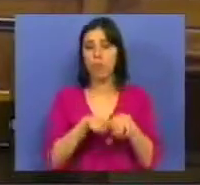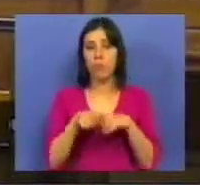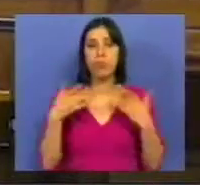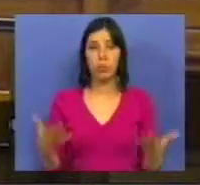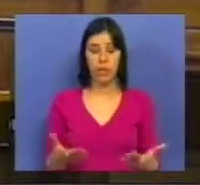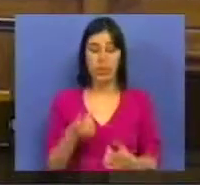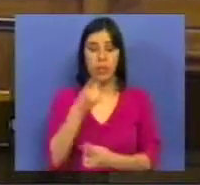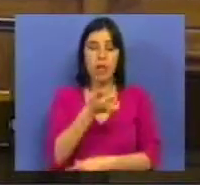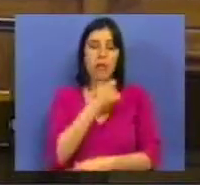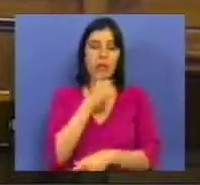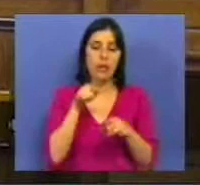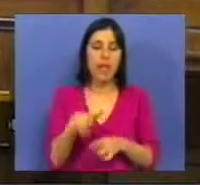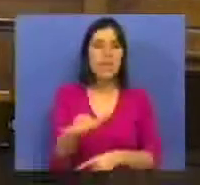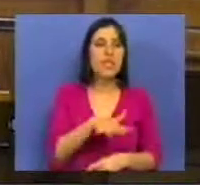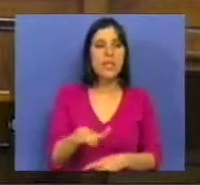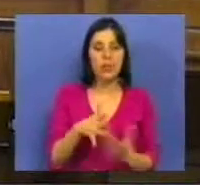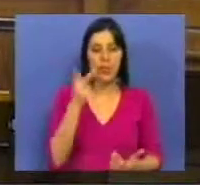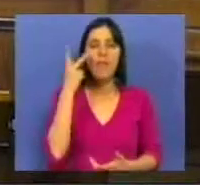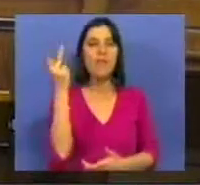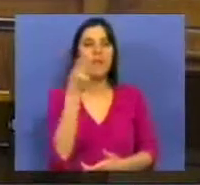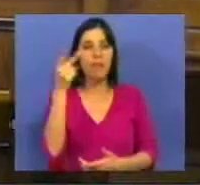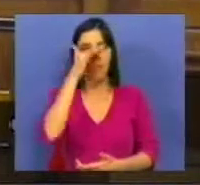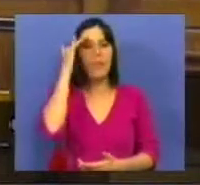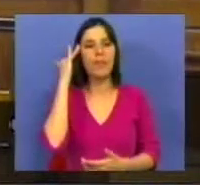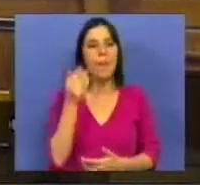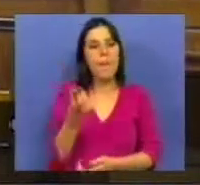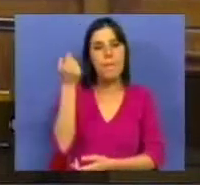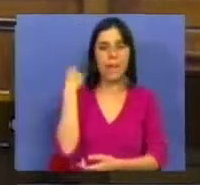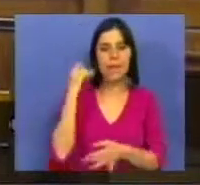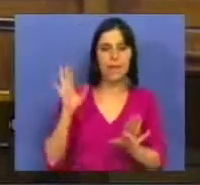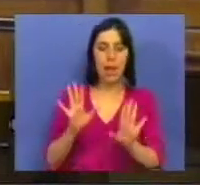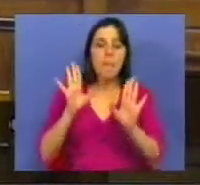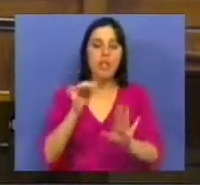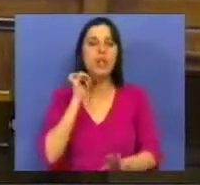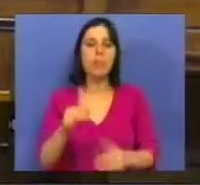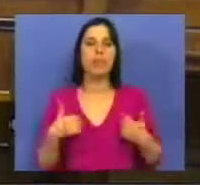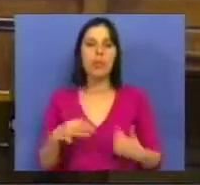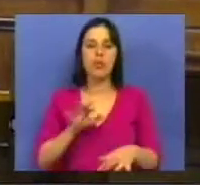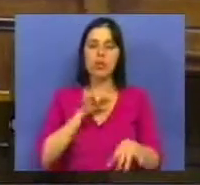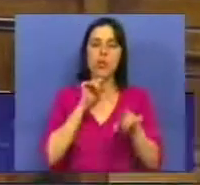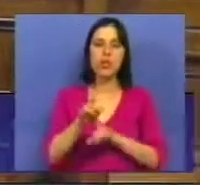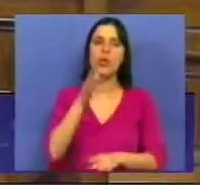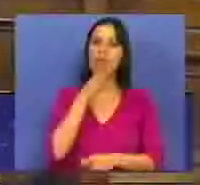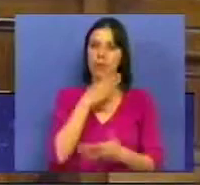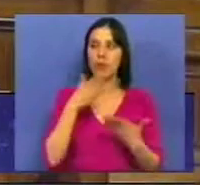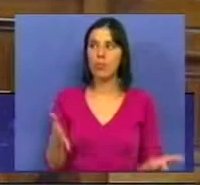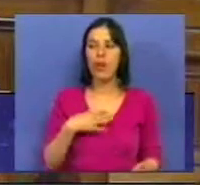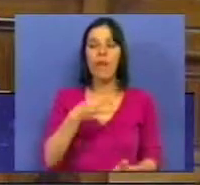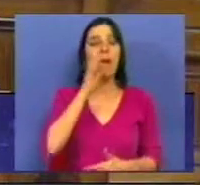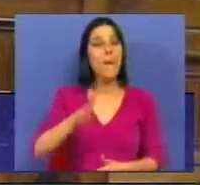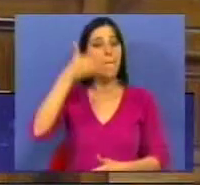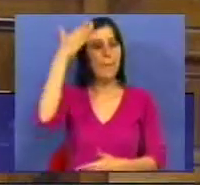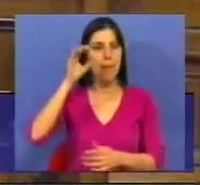de uma determinada situação que vivemos no verão passado. Mas permitam-me, senhoras e senhores deputados, que vos fale